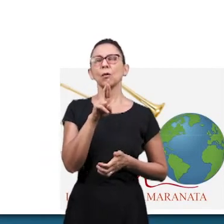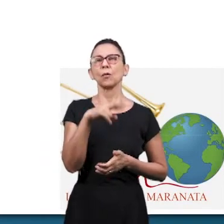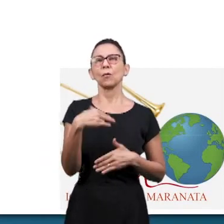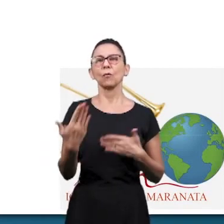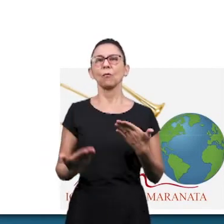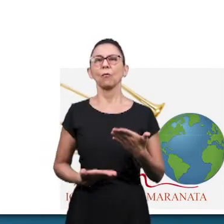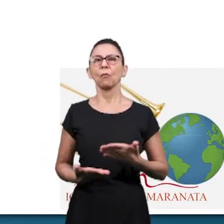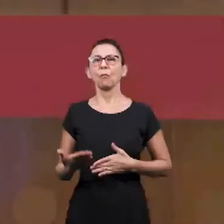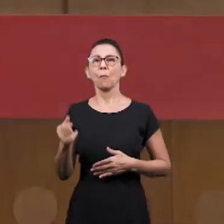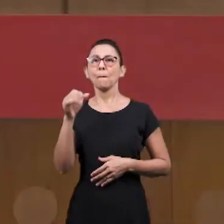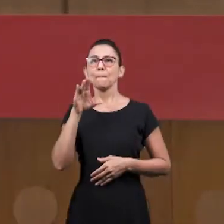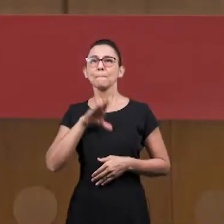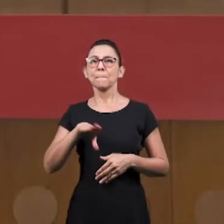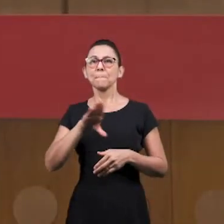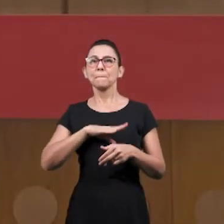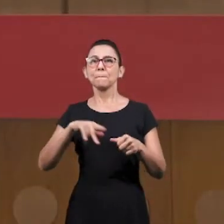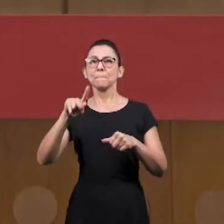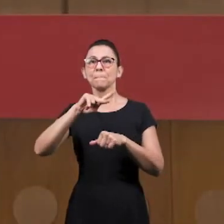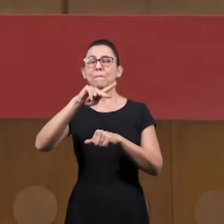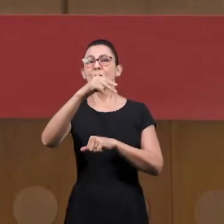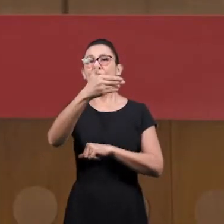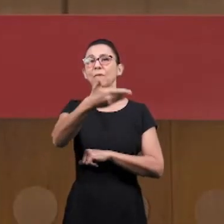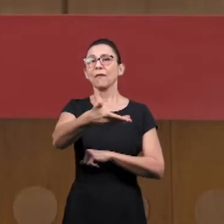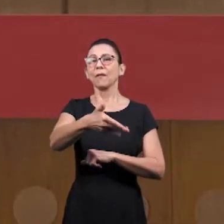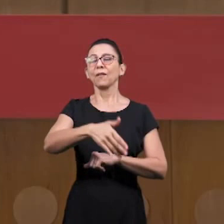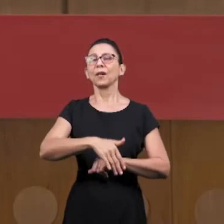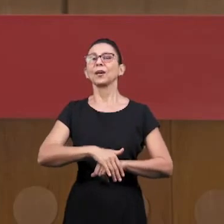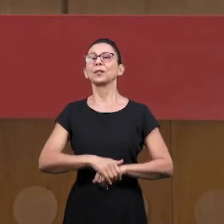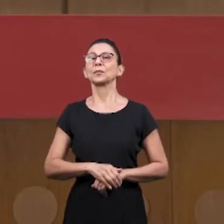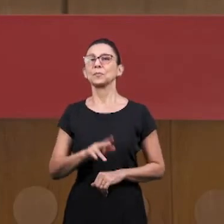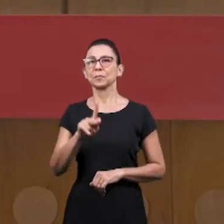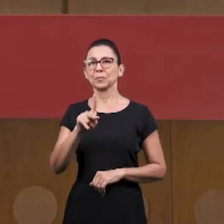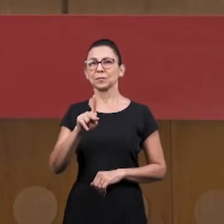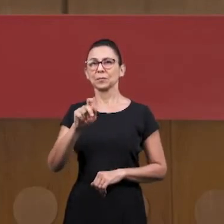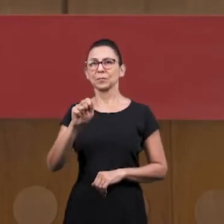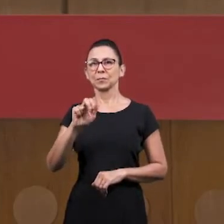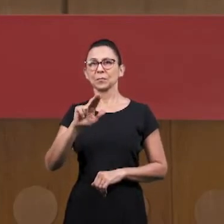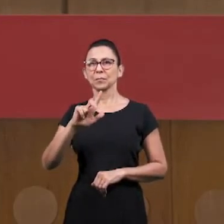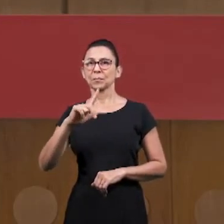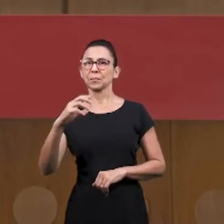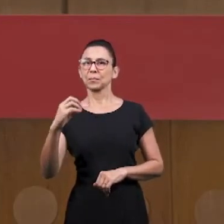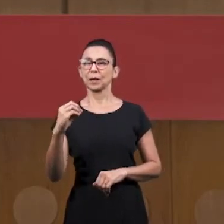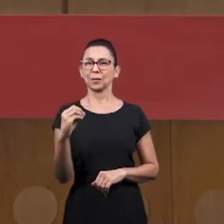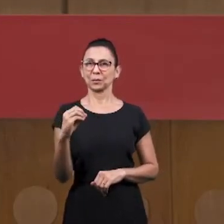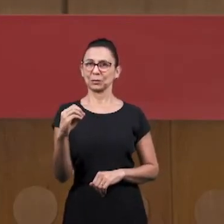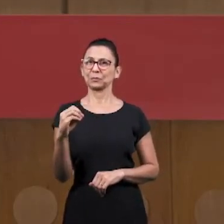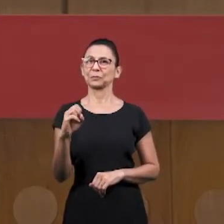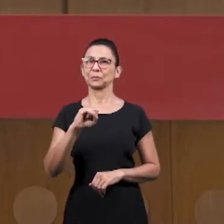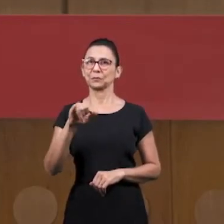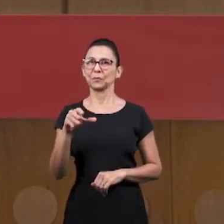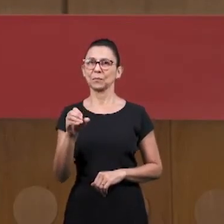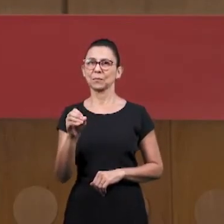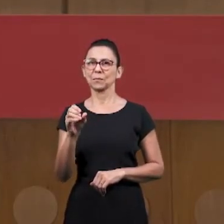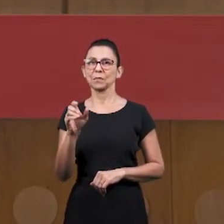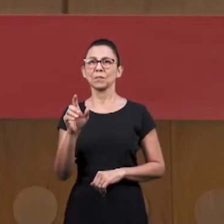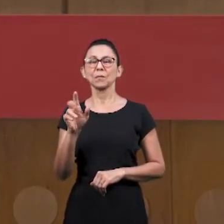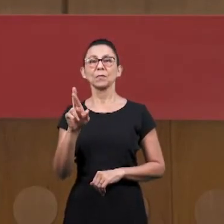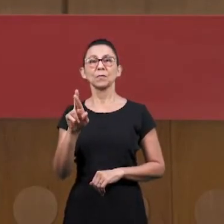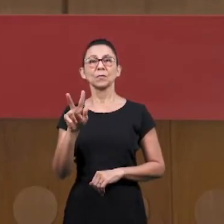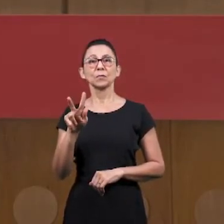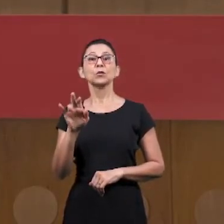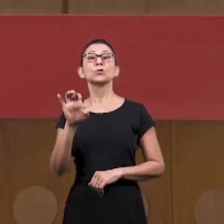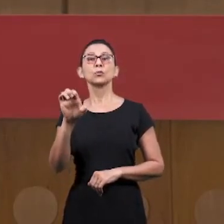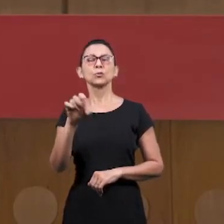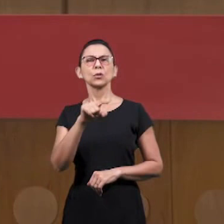nossos irmãos lá de Portugal. O nosso irmão ali é o nosso irmão Paulo Jorge. Ele vai dar a resposta, o